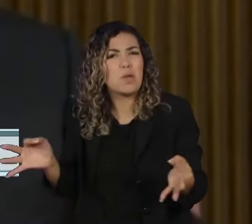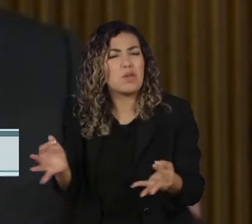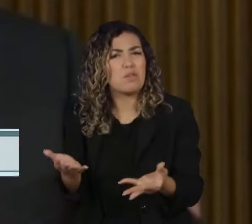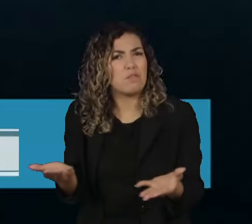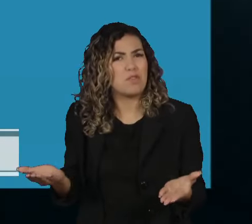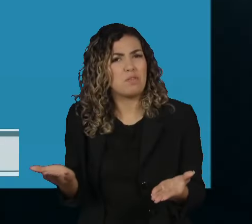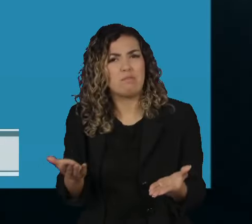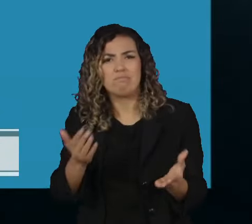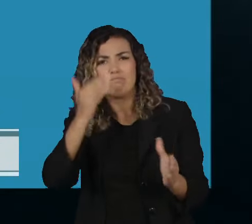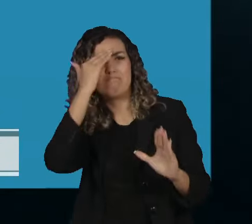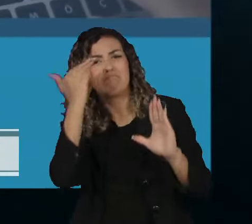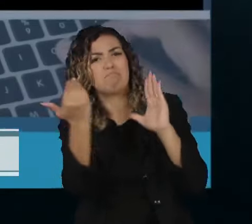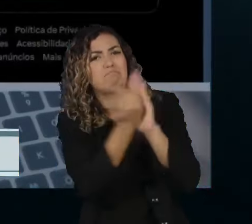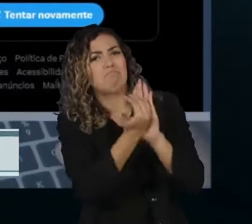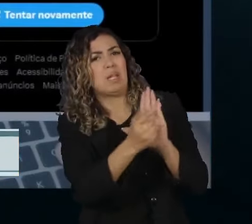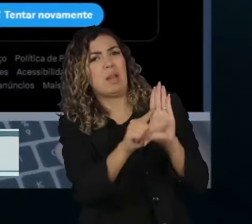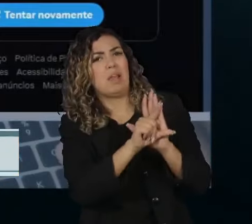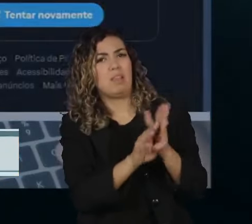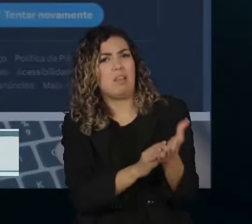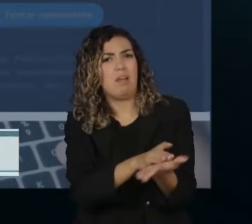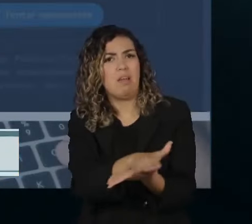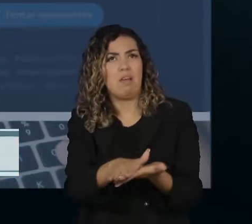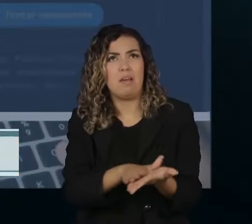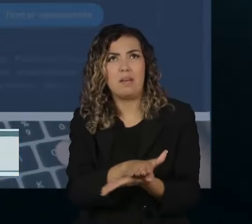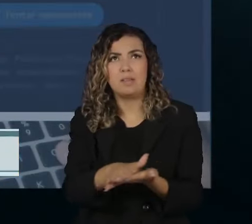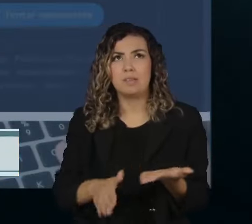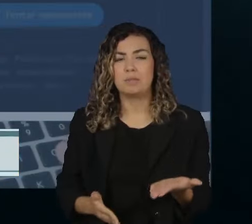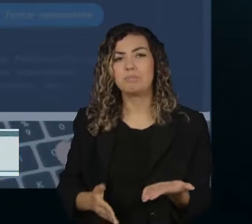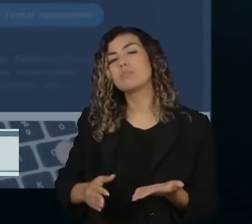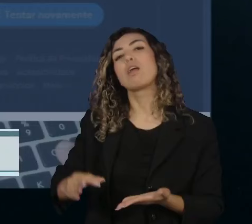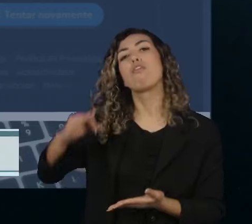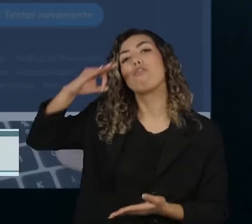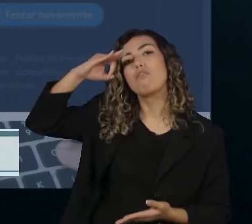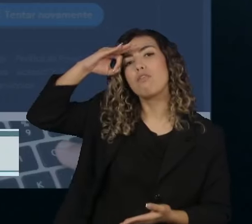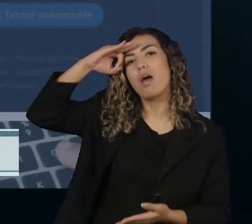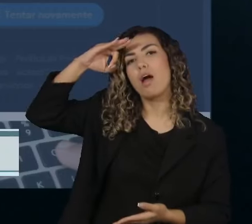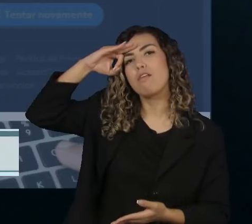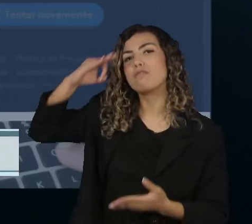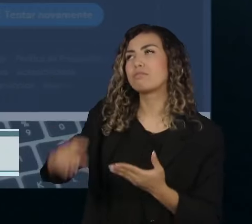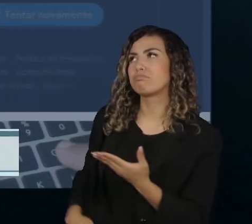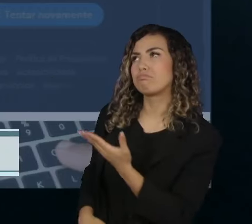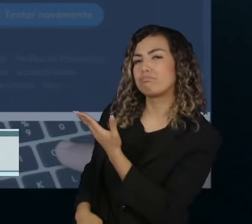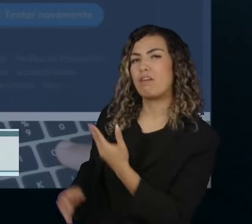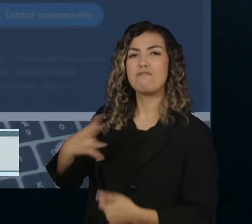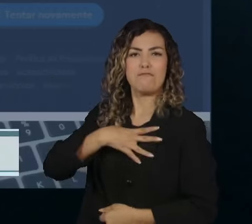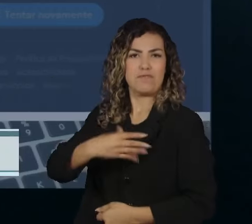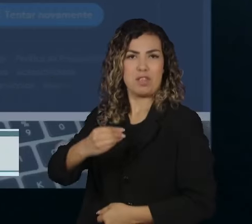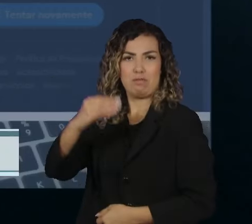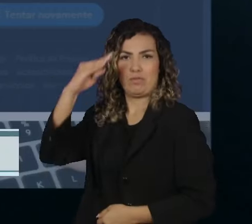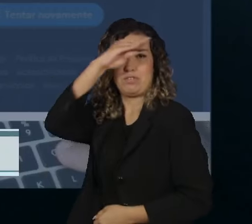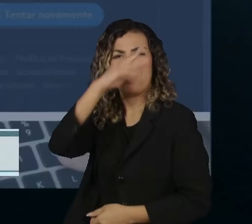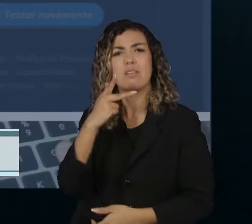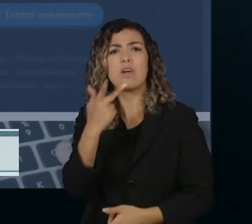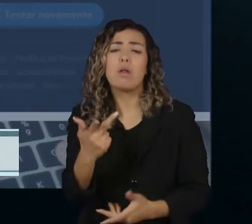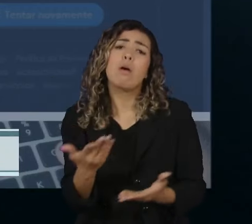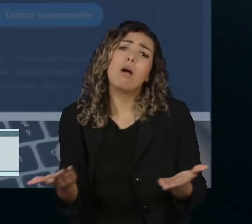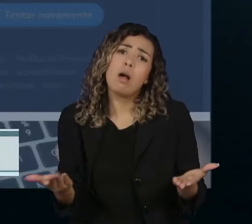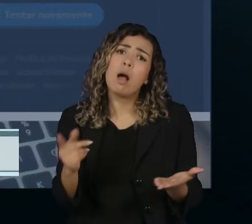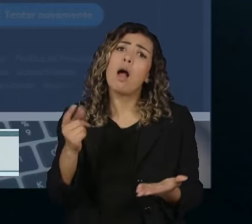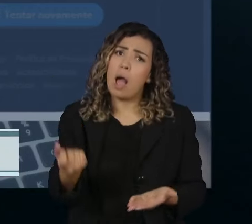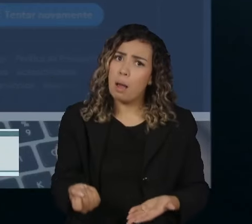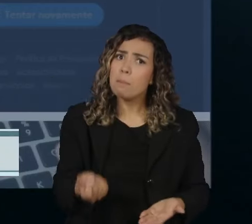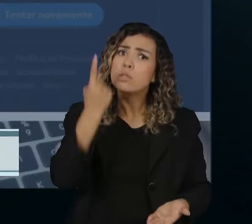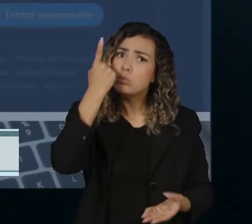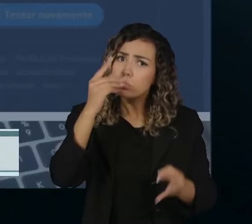democracia. Numa rede social, o senador Flávio Bolsonaro disse que, por mais que seja repugnante, pensar